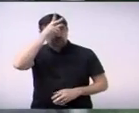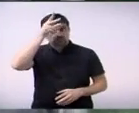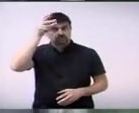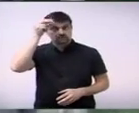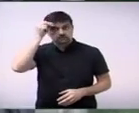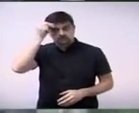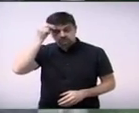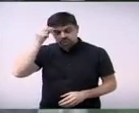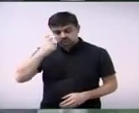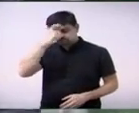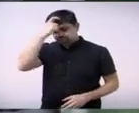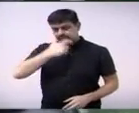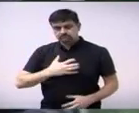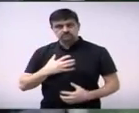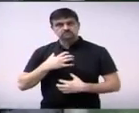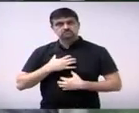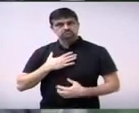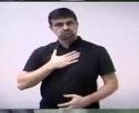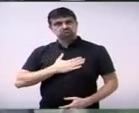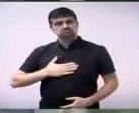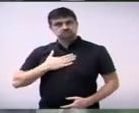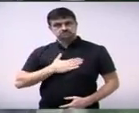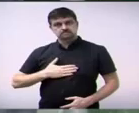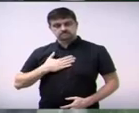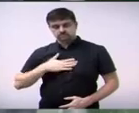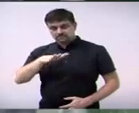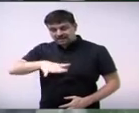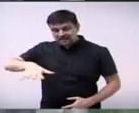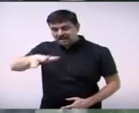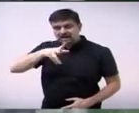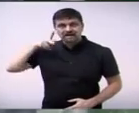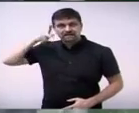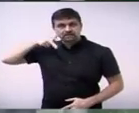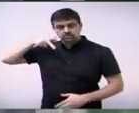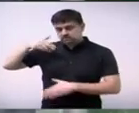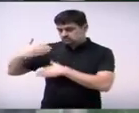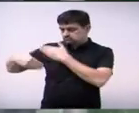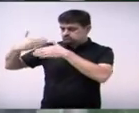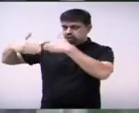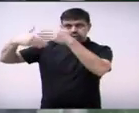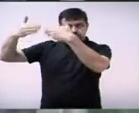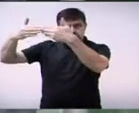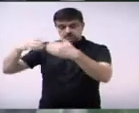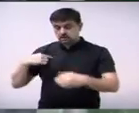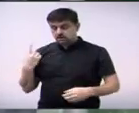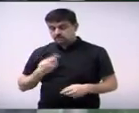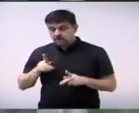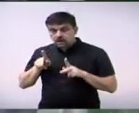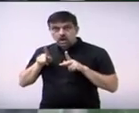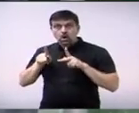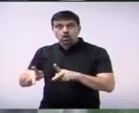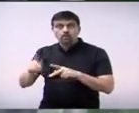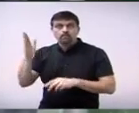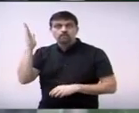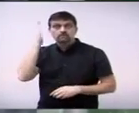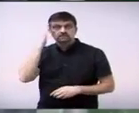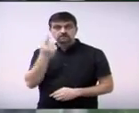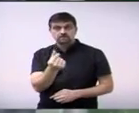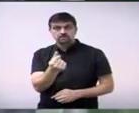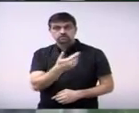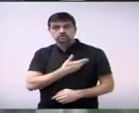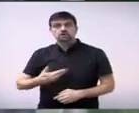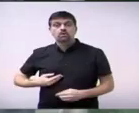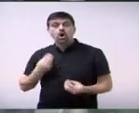para mim será um grande avanço no rumo aí do controle social das contas